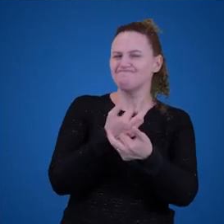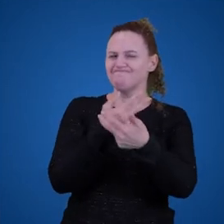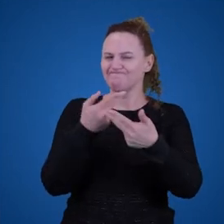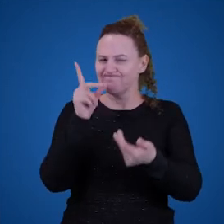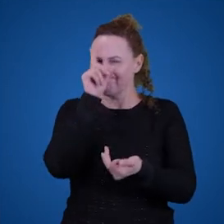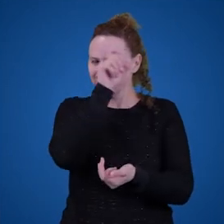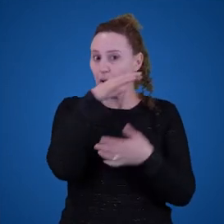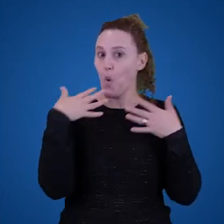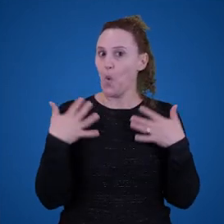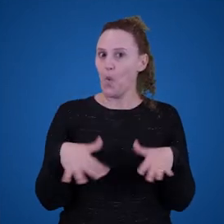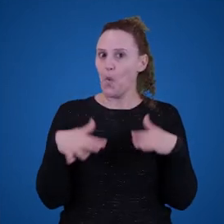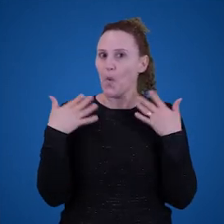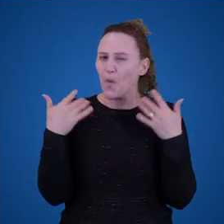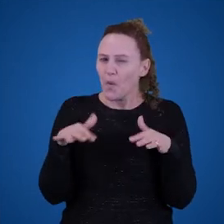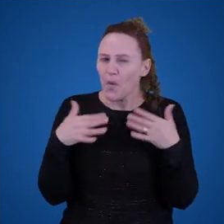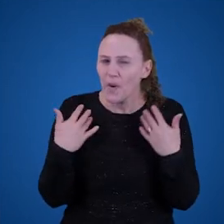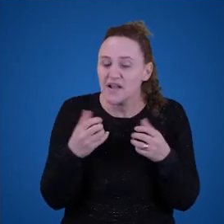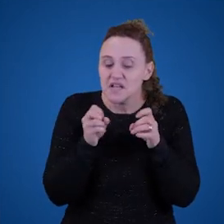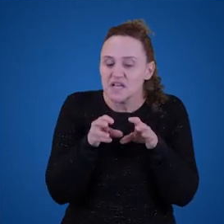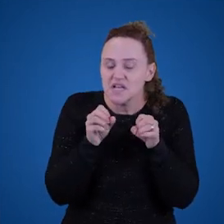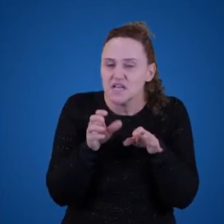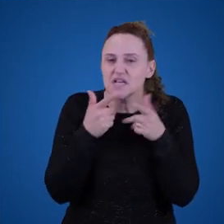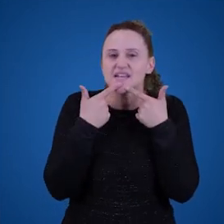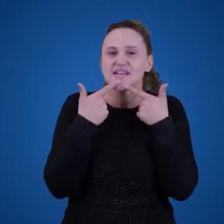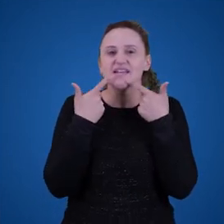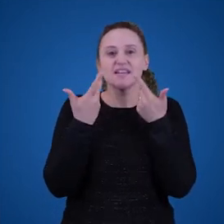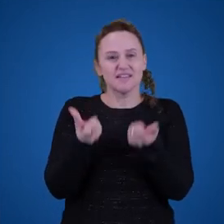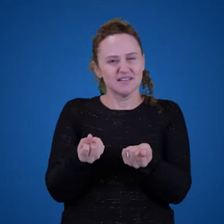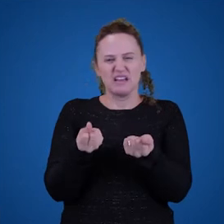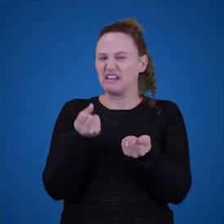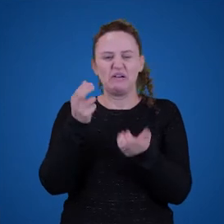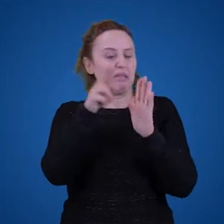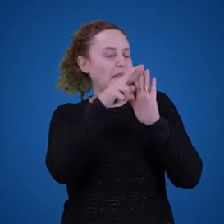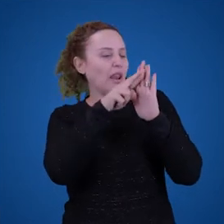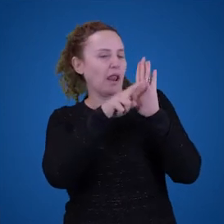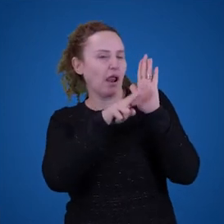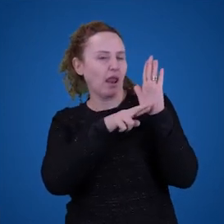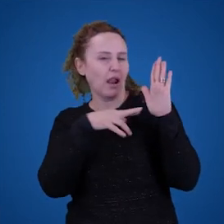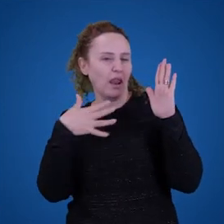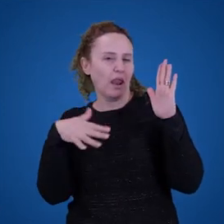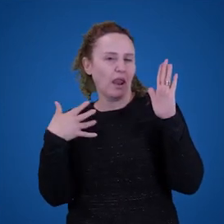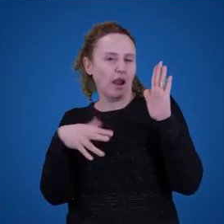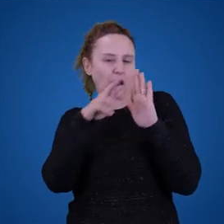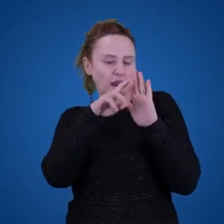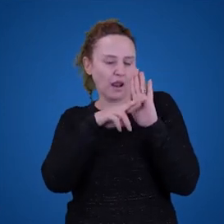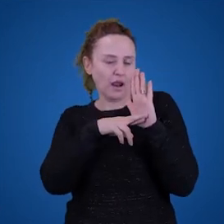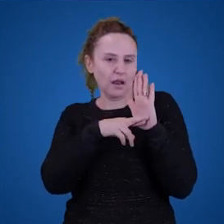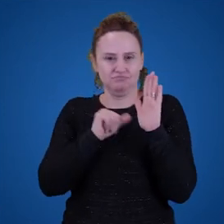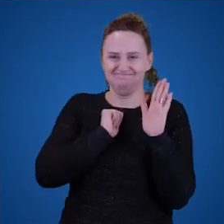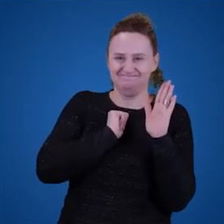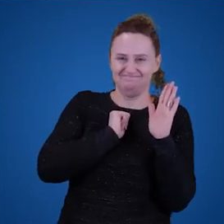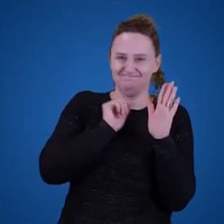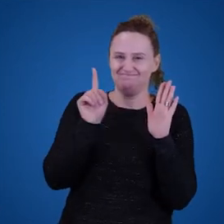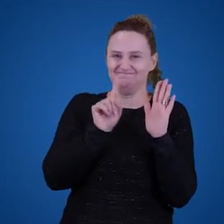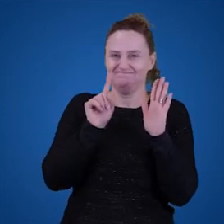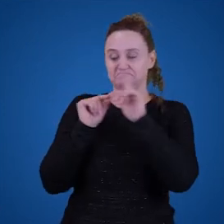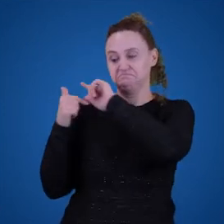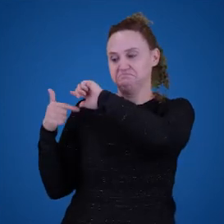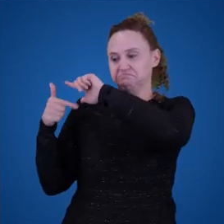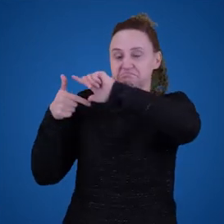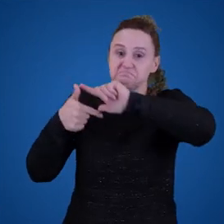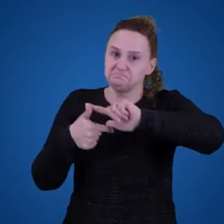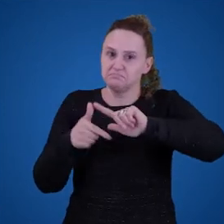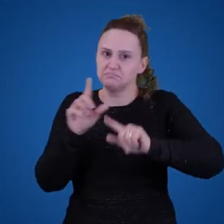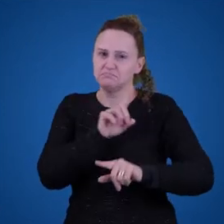linguagem não é só apenas ensinar uma série de regras gramaticais, formais e cultas, né? Ou ensinar uma